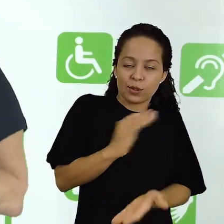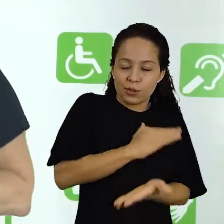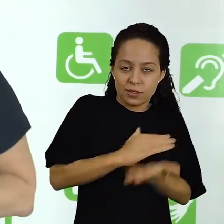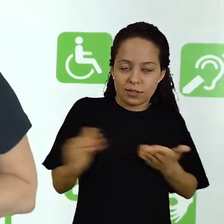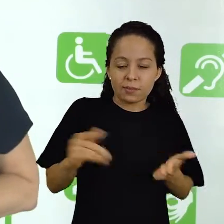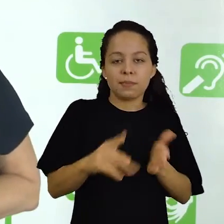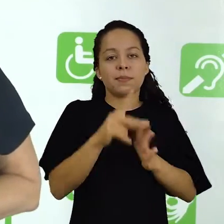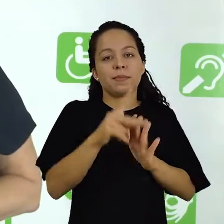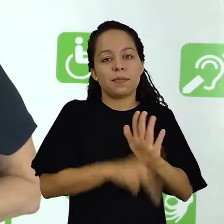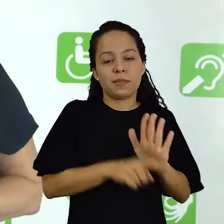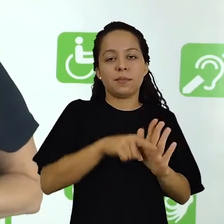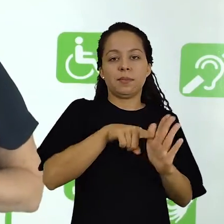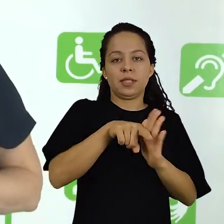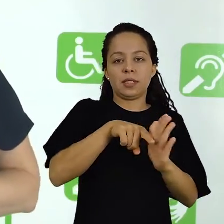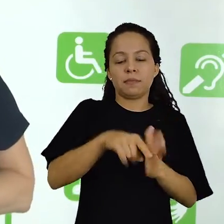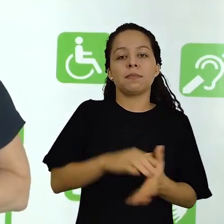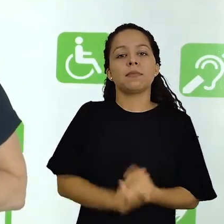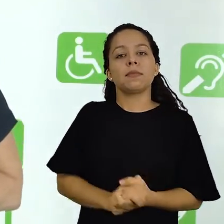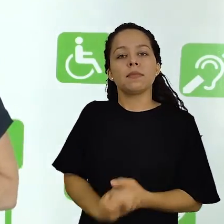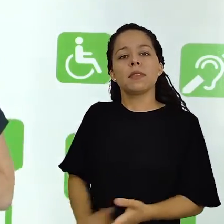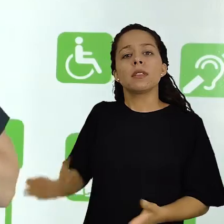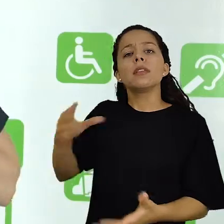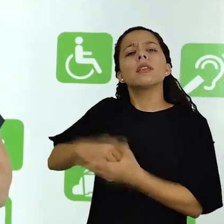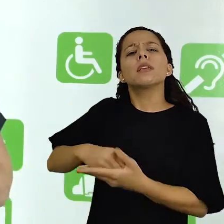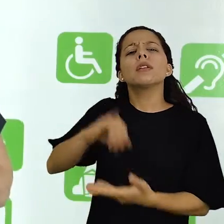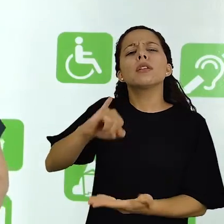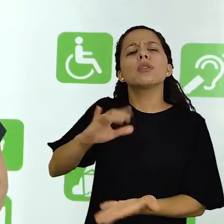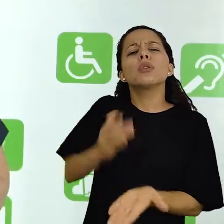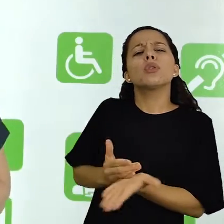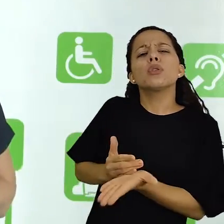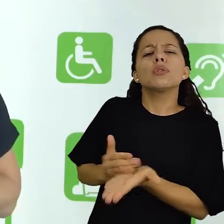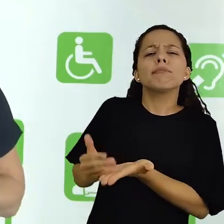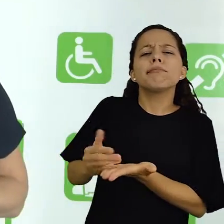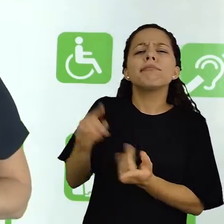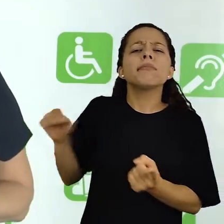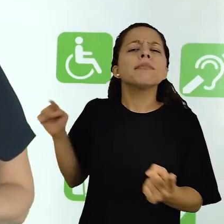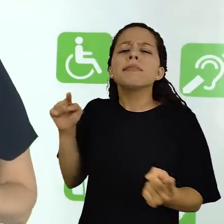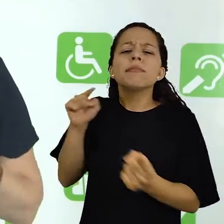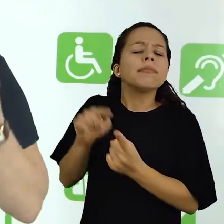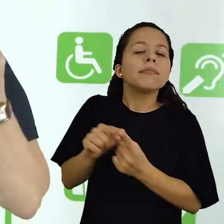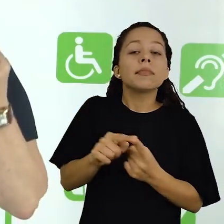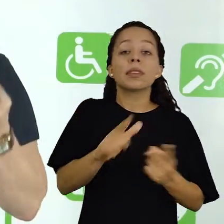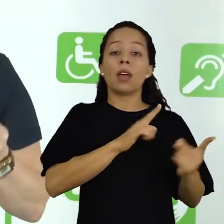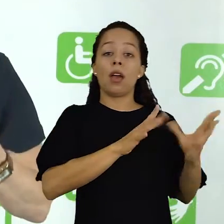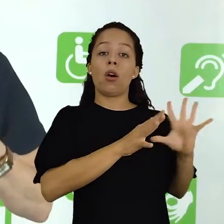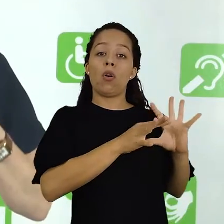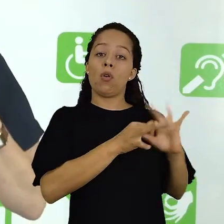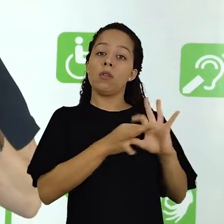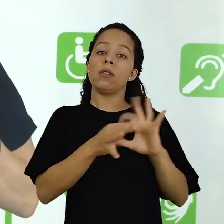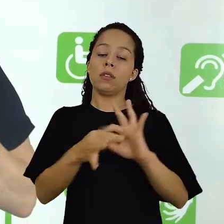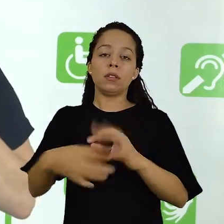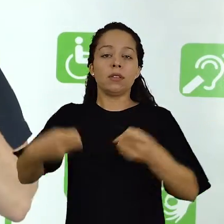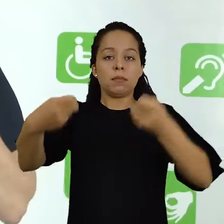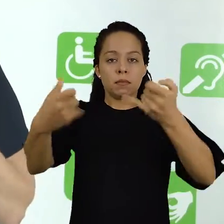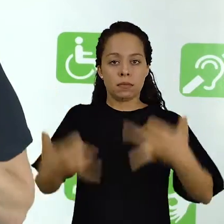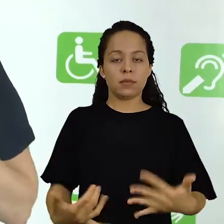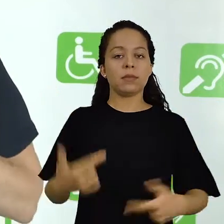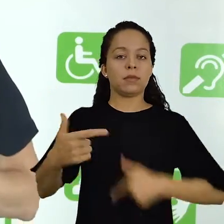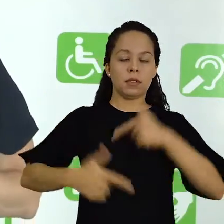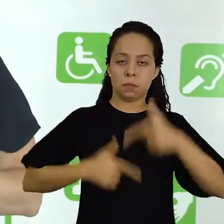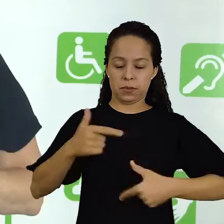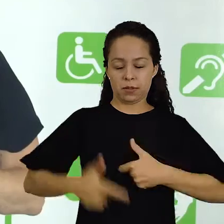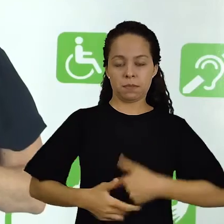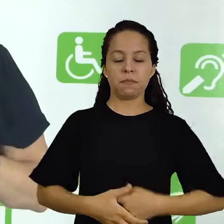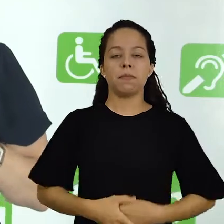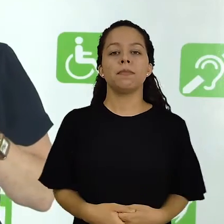projeto de pesquisa. O projeto de pesquisa, a introdução, ela tem como objetivo a contextualização